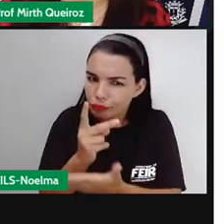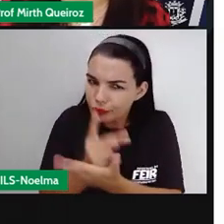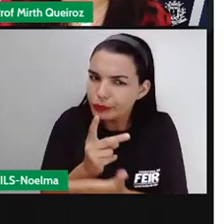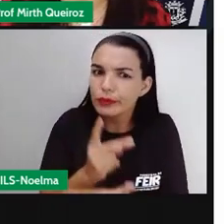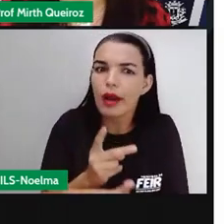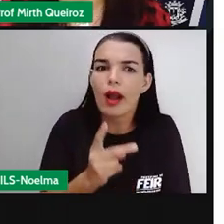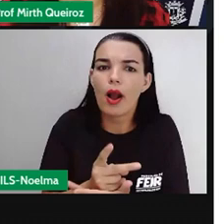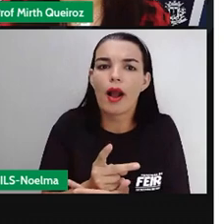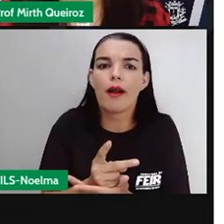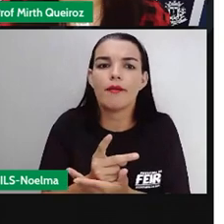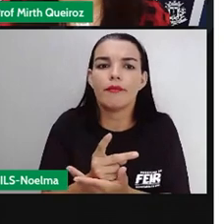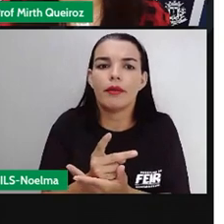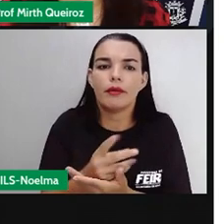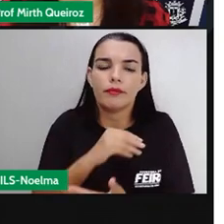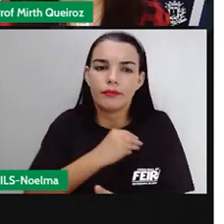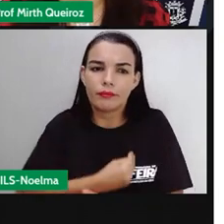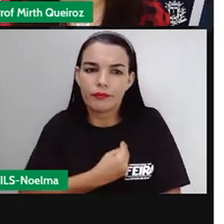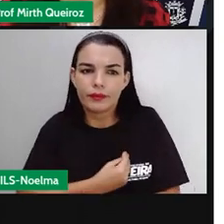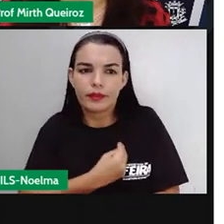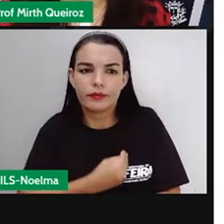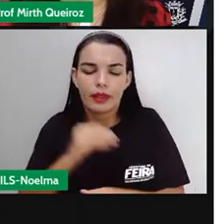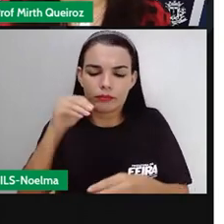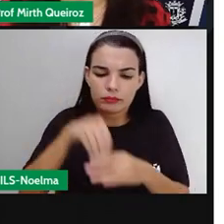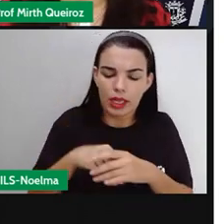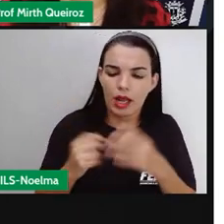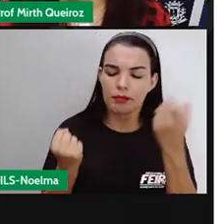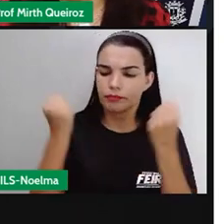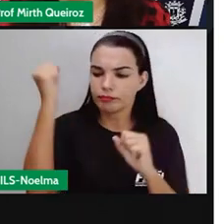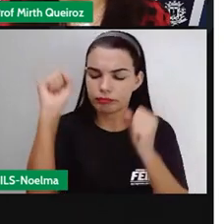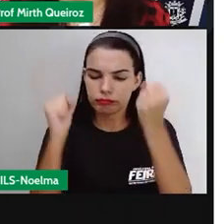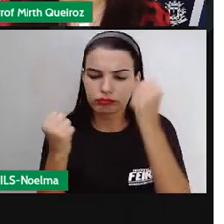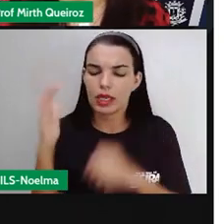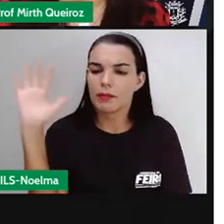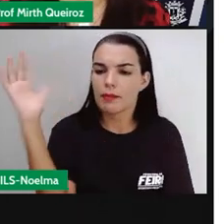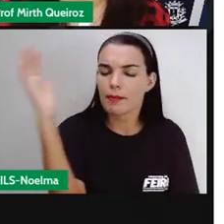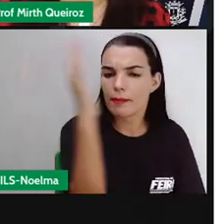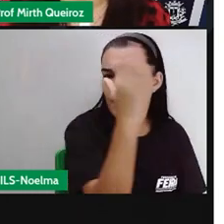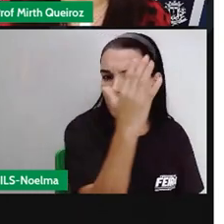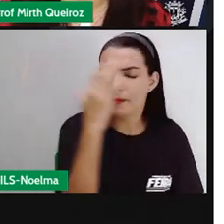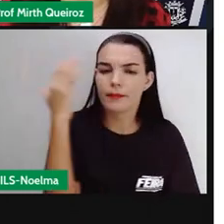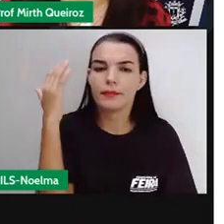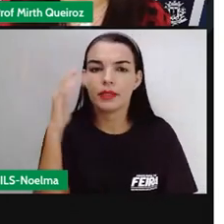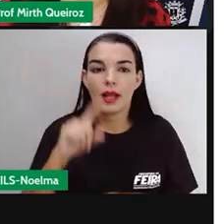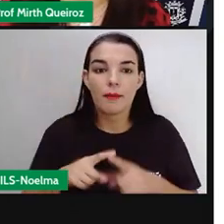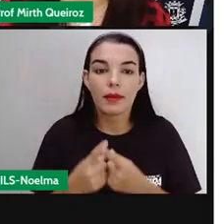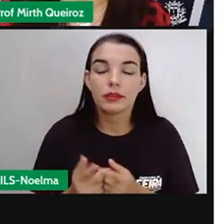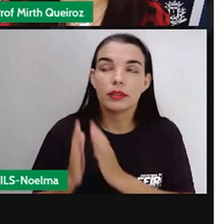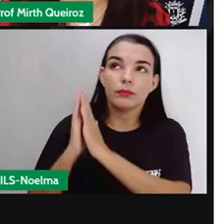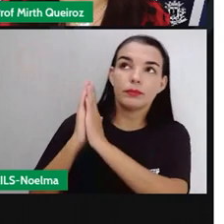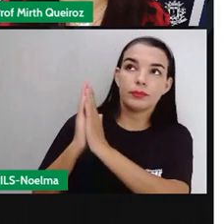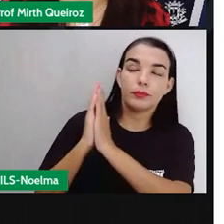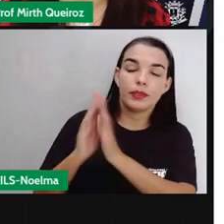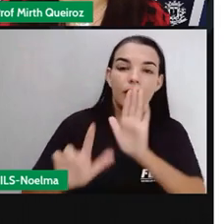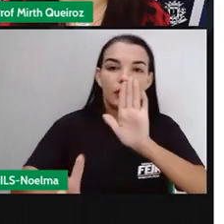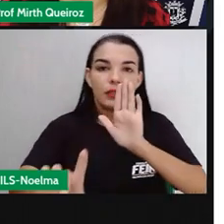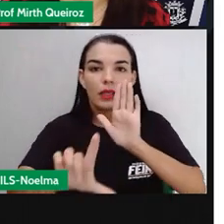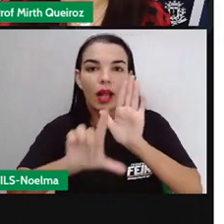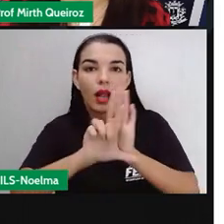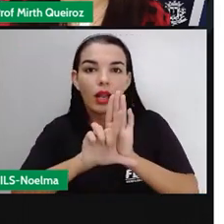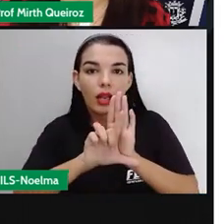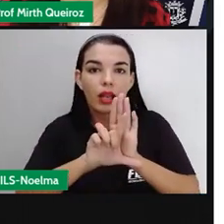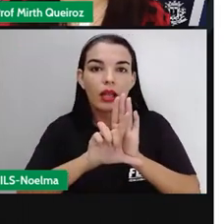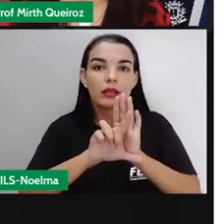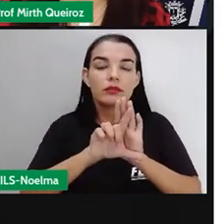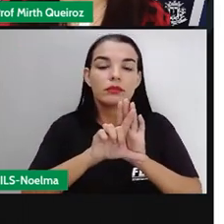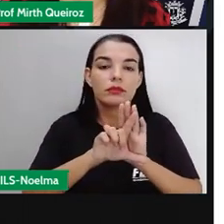ciclo do café continuou presente nas plantações. Quando, enfim, a Lei Aura foi assinada lá em 1888,